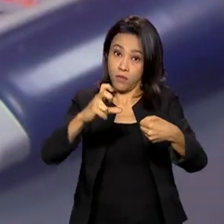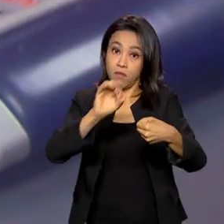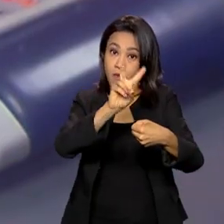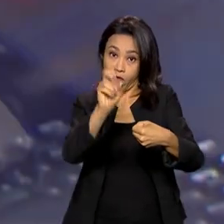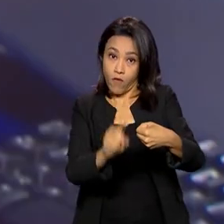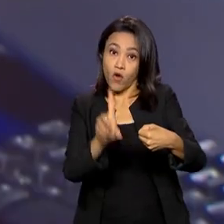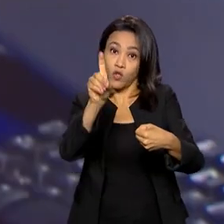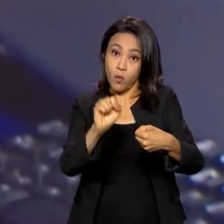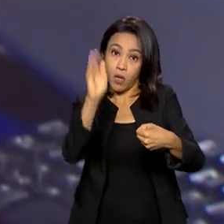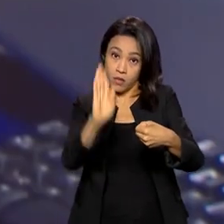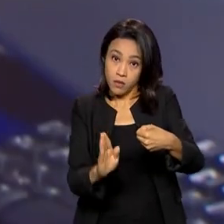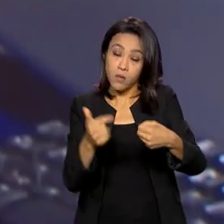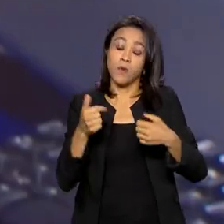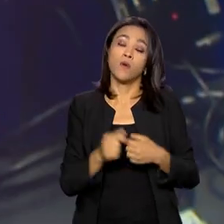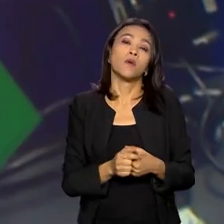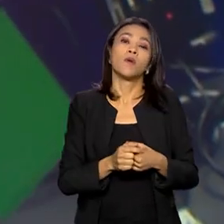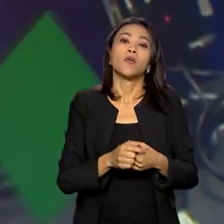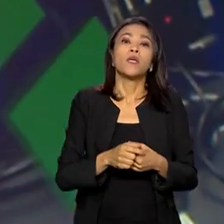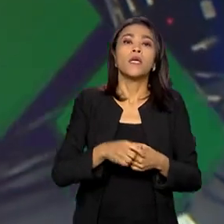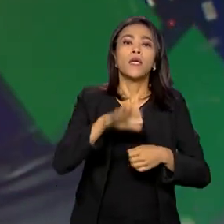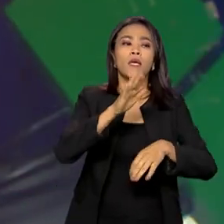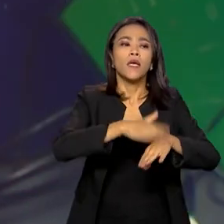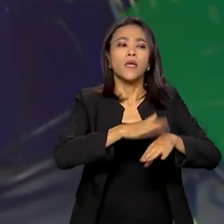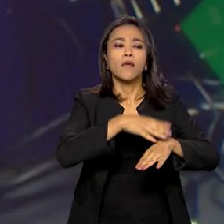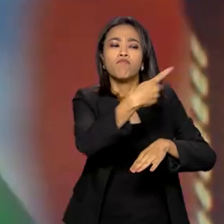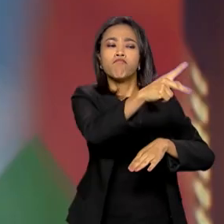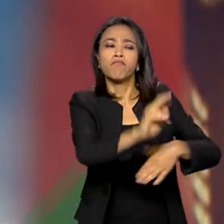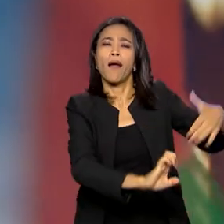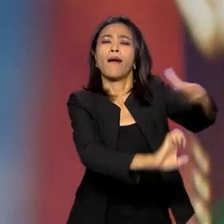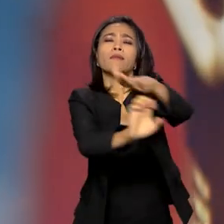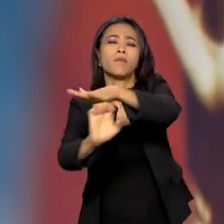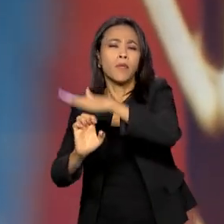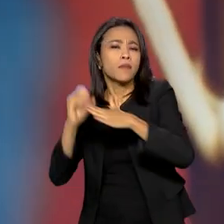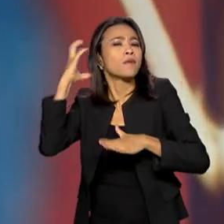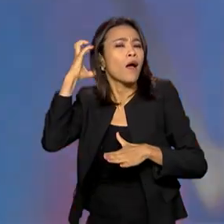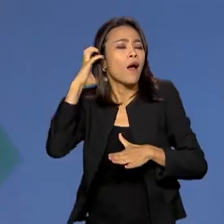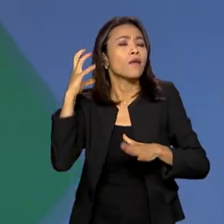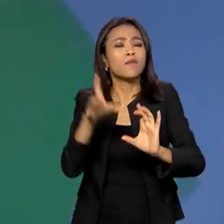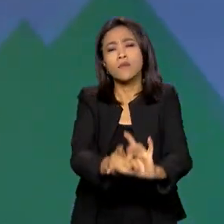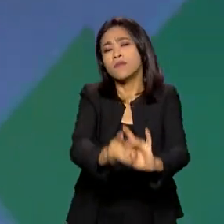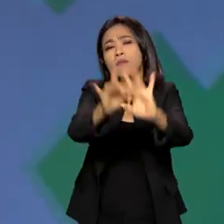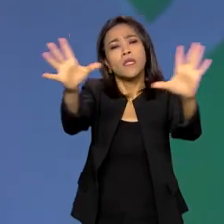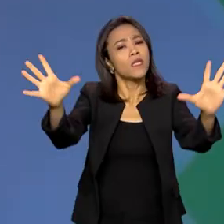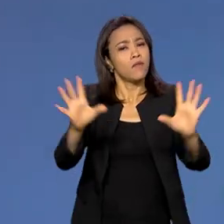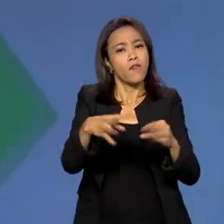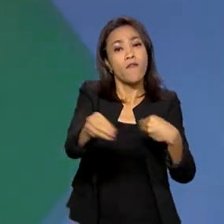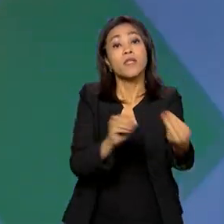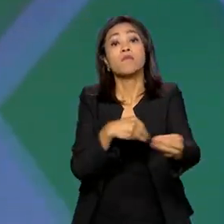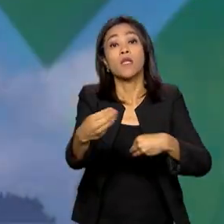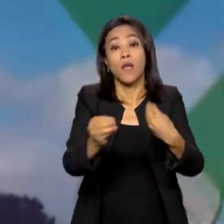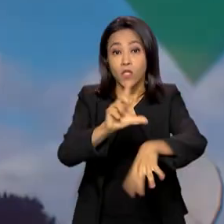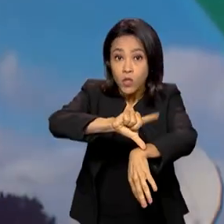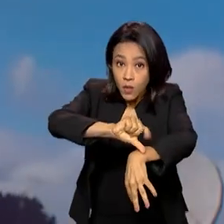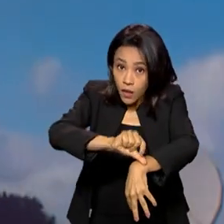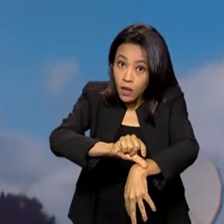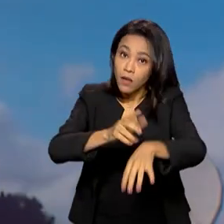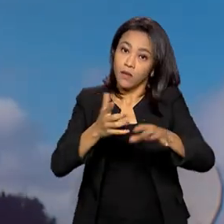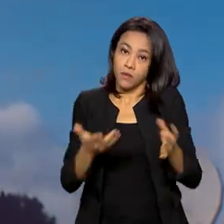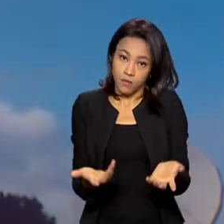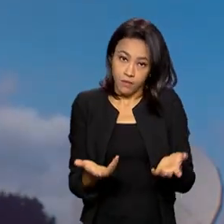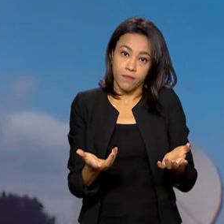o Rádio Difusor tem a flexibilidade para colocar a Voz do Brasil. Essa flexibilidade tem